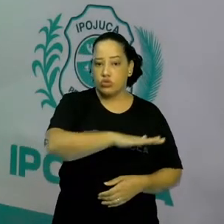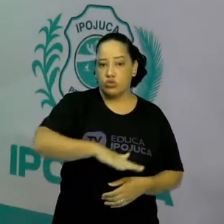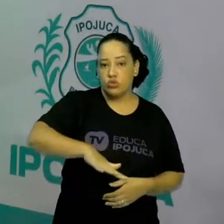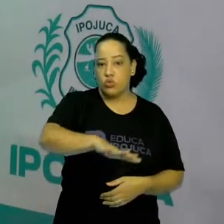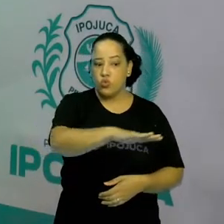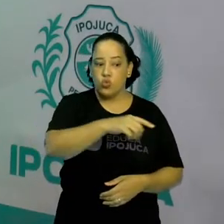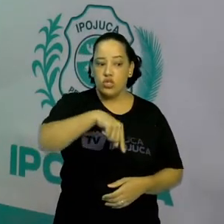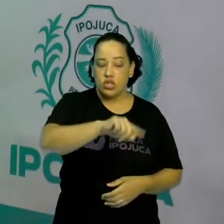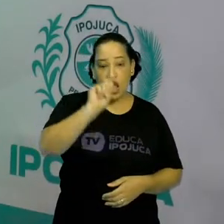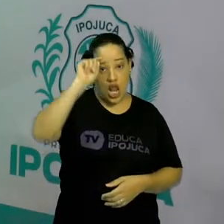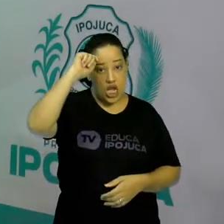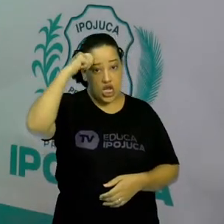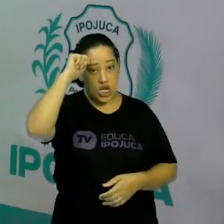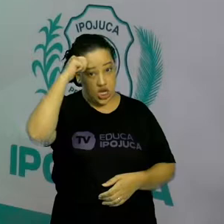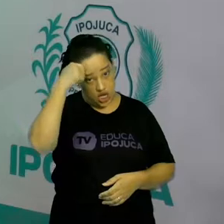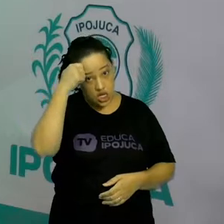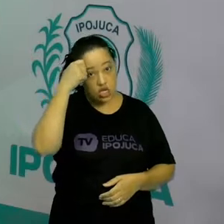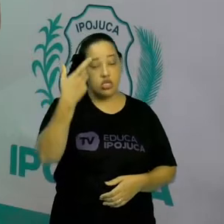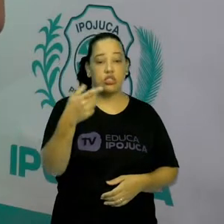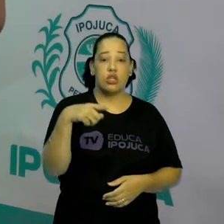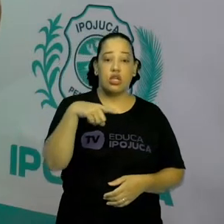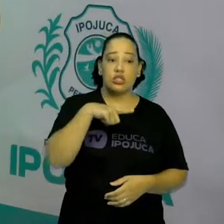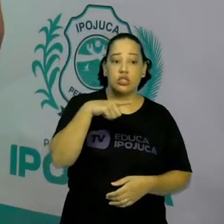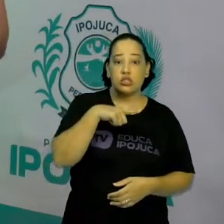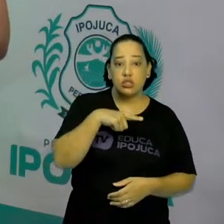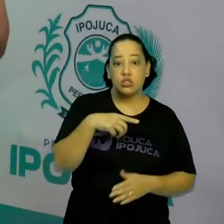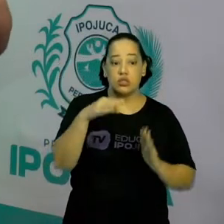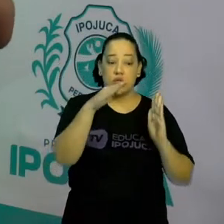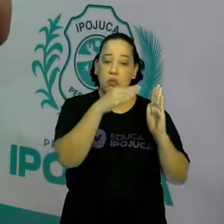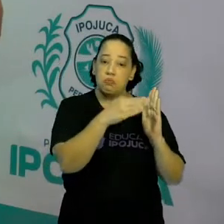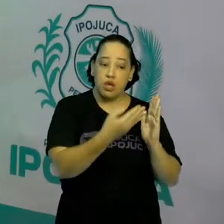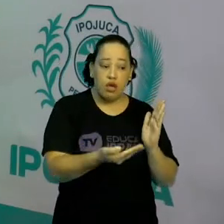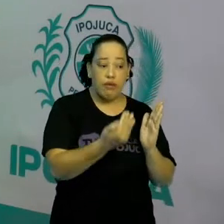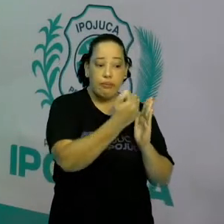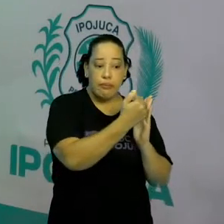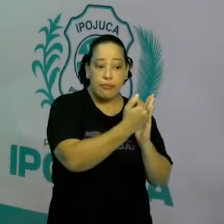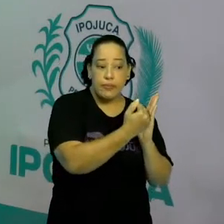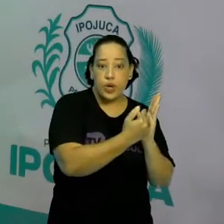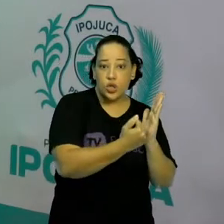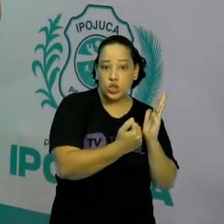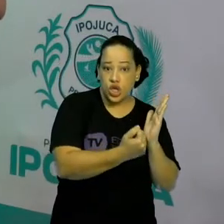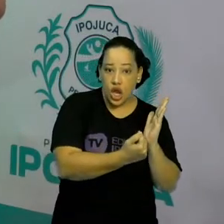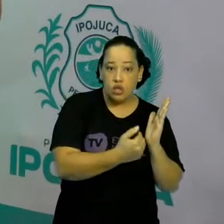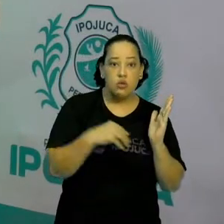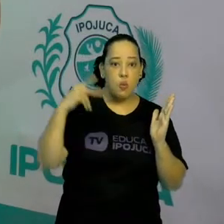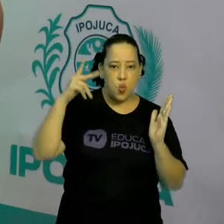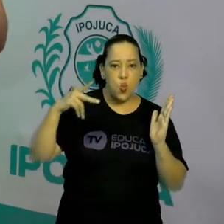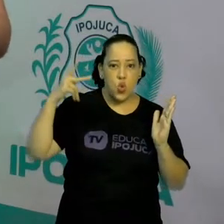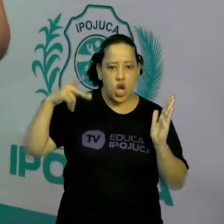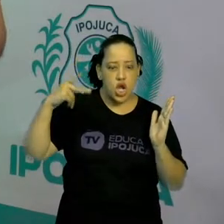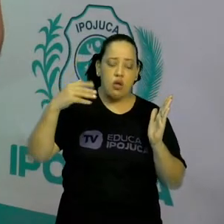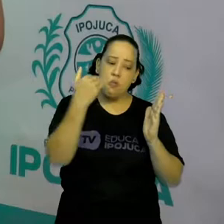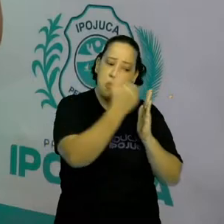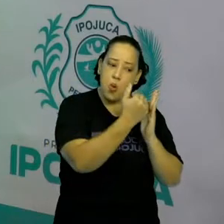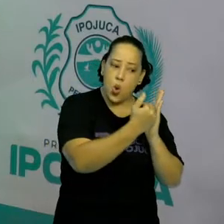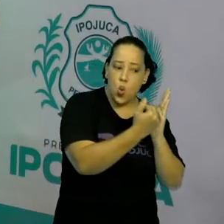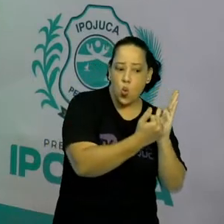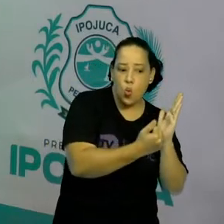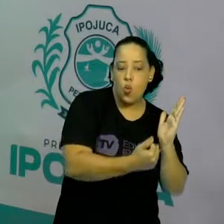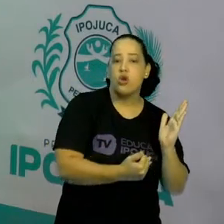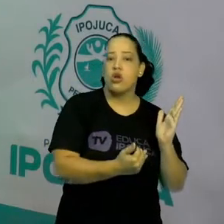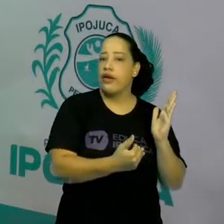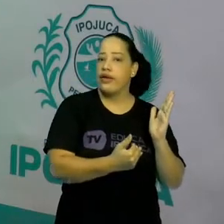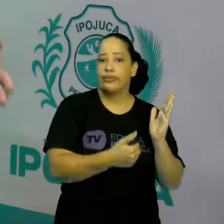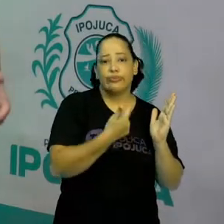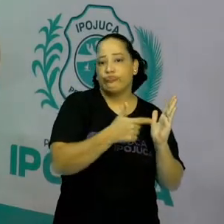projeto político para o que se fazer com a população negra depois que a escravidão acabasse. Não se pensou em